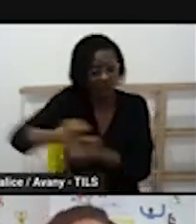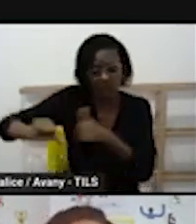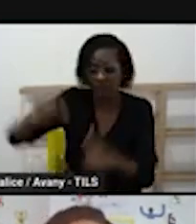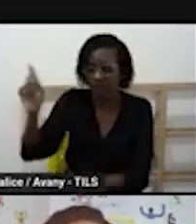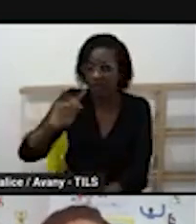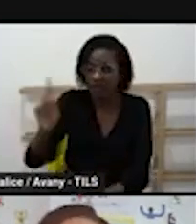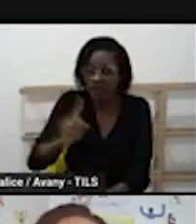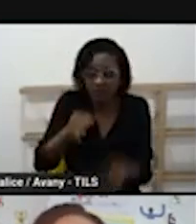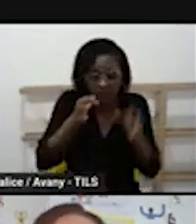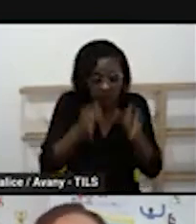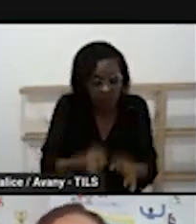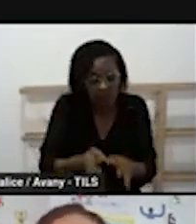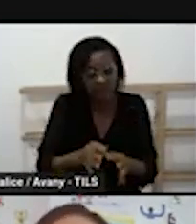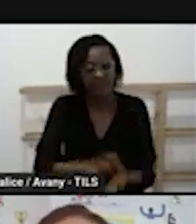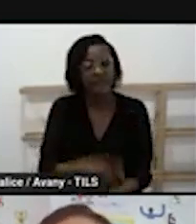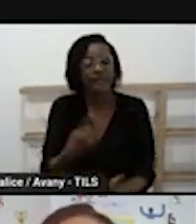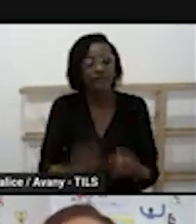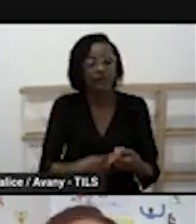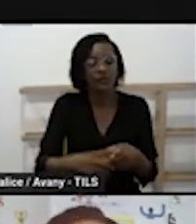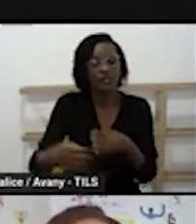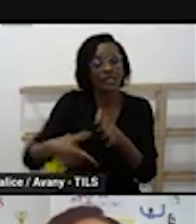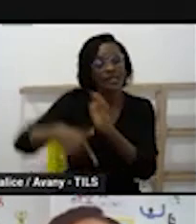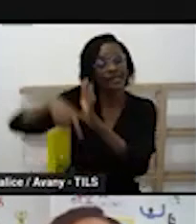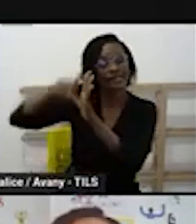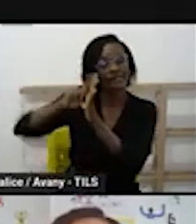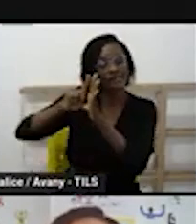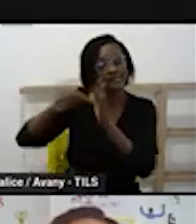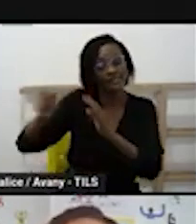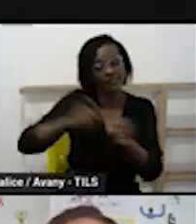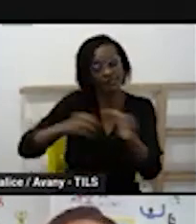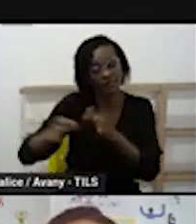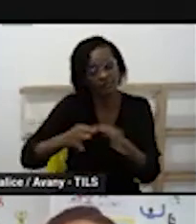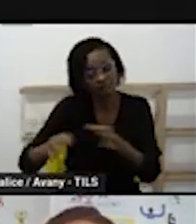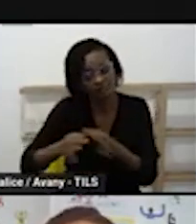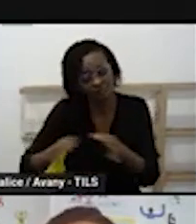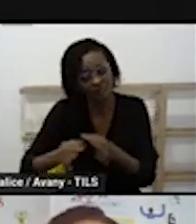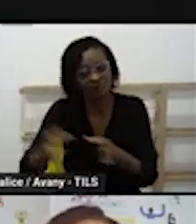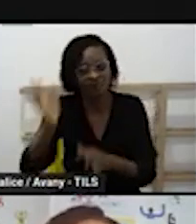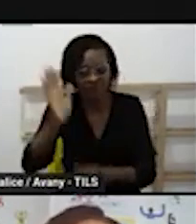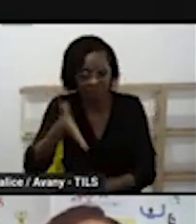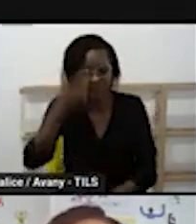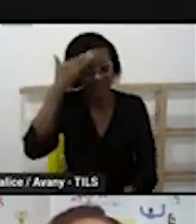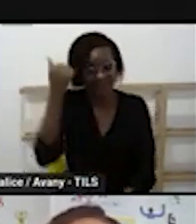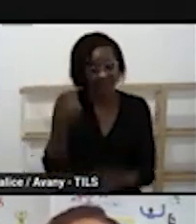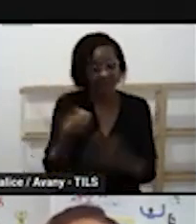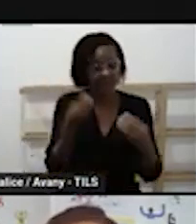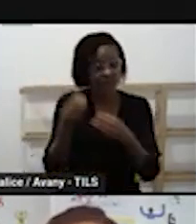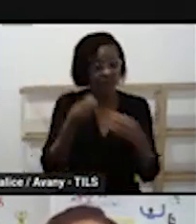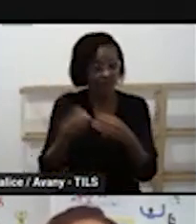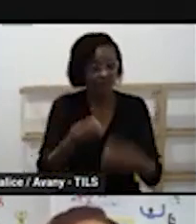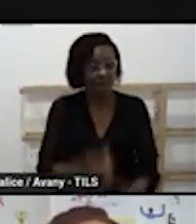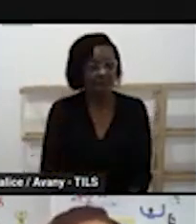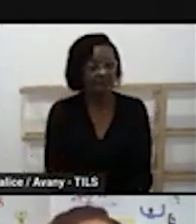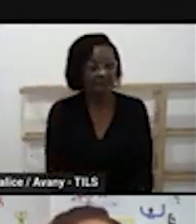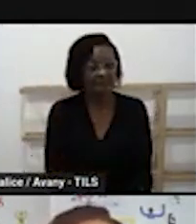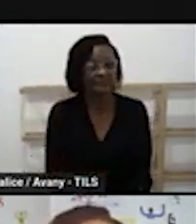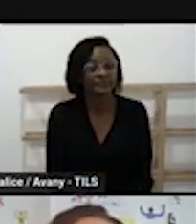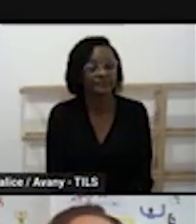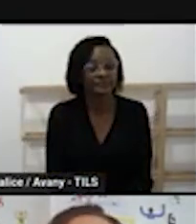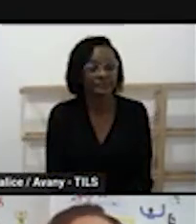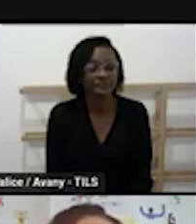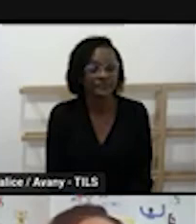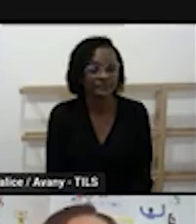até porque quando a gente começar agora no ano letivo com as crianças menores de adaptação, a gente vai ver que muitos tempos da rotina eles